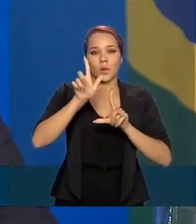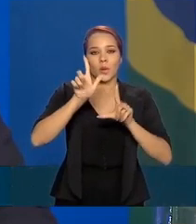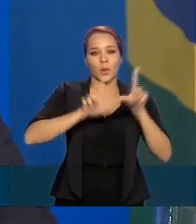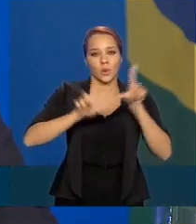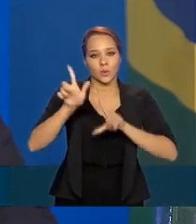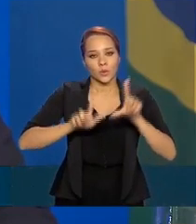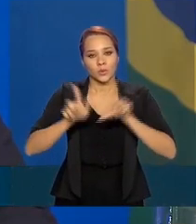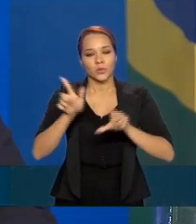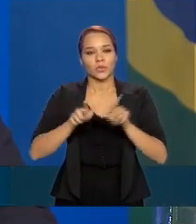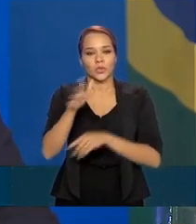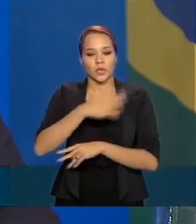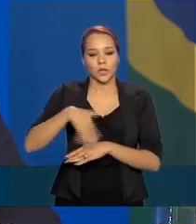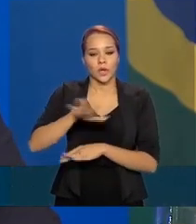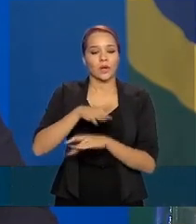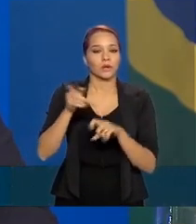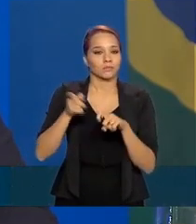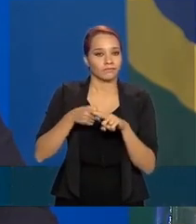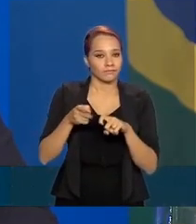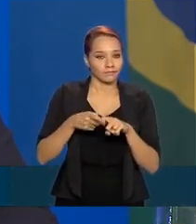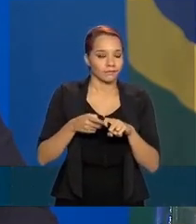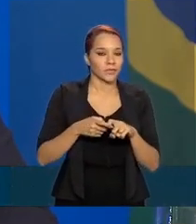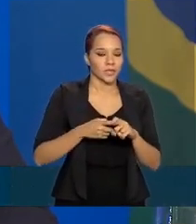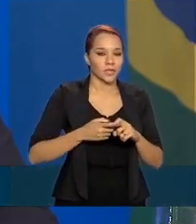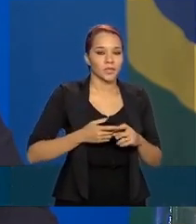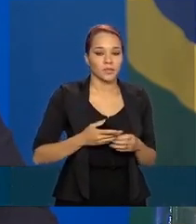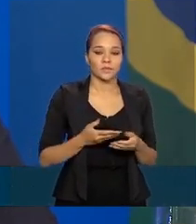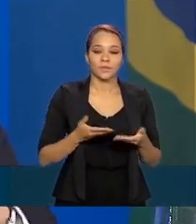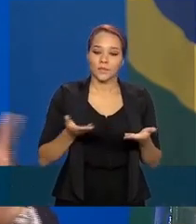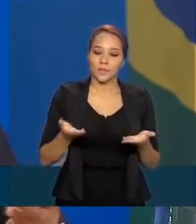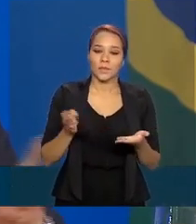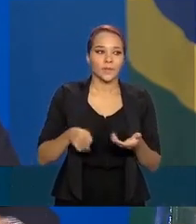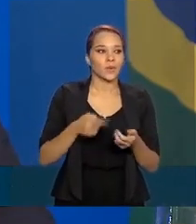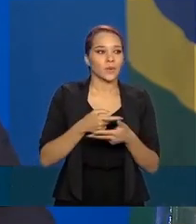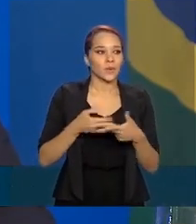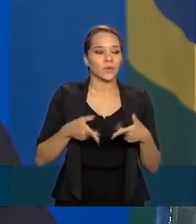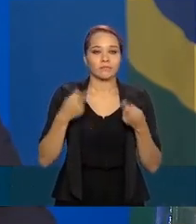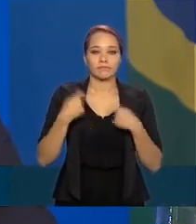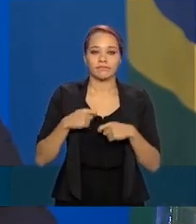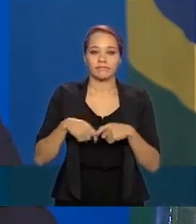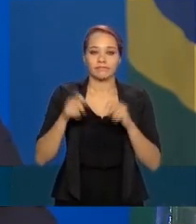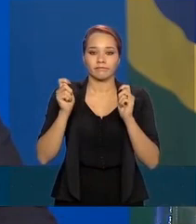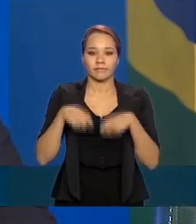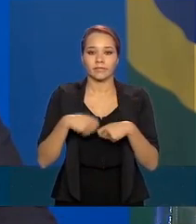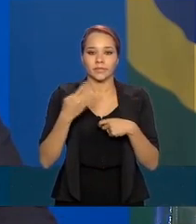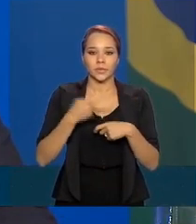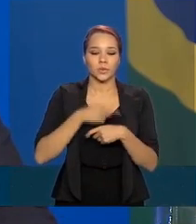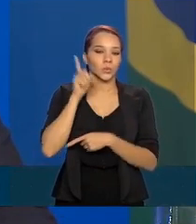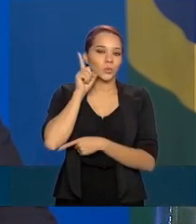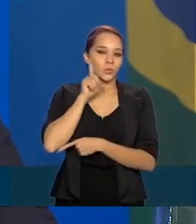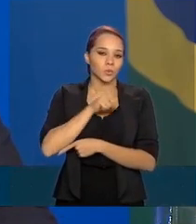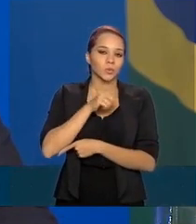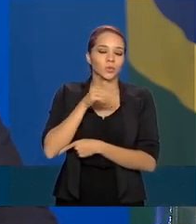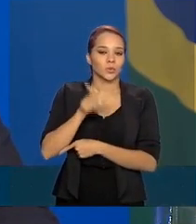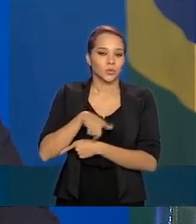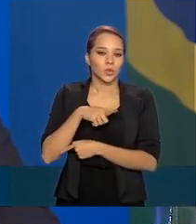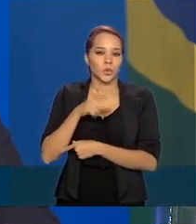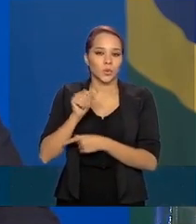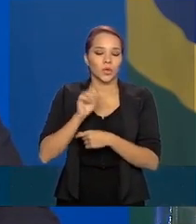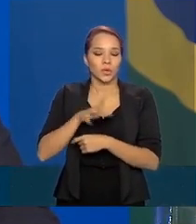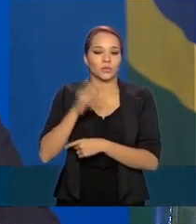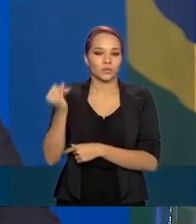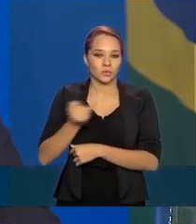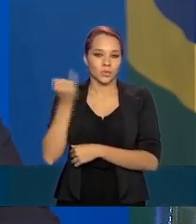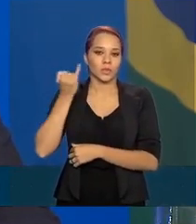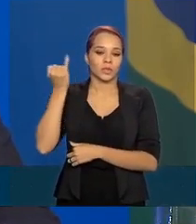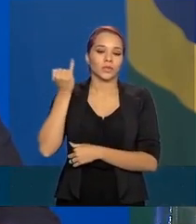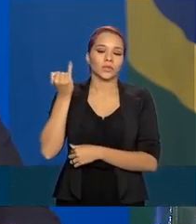médica, isso é algo que, dadas as capacidades dos Estados Unidos, certamente pode ser muito importante